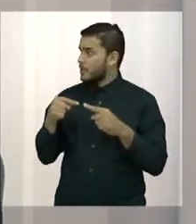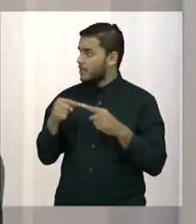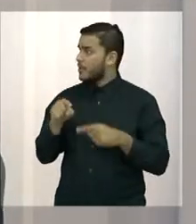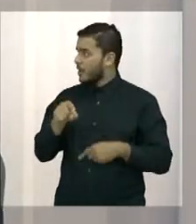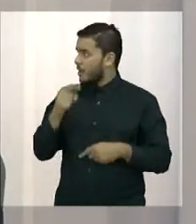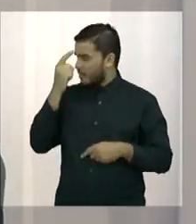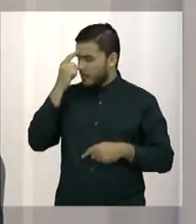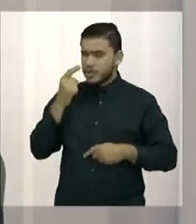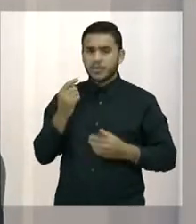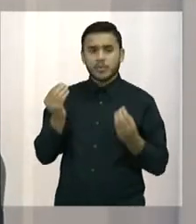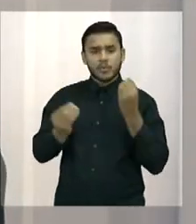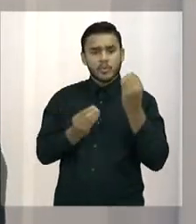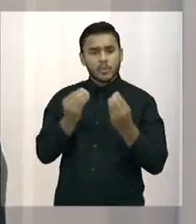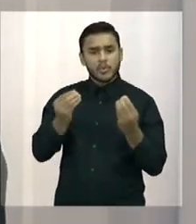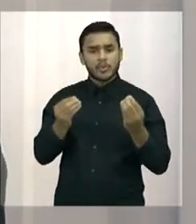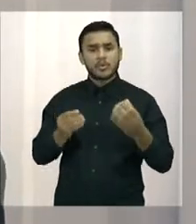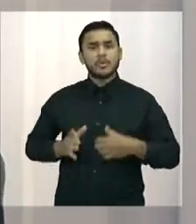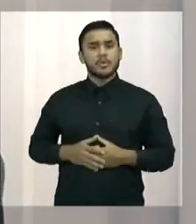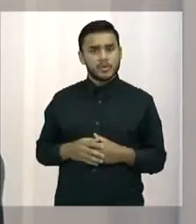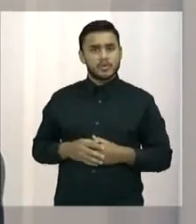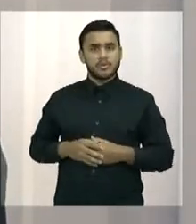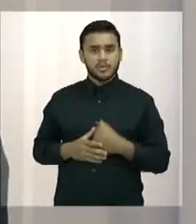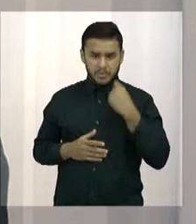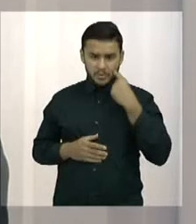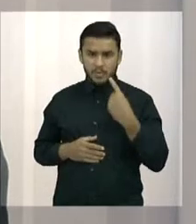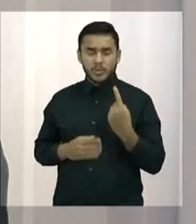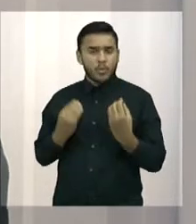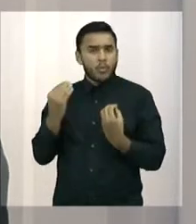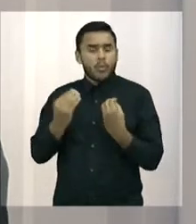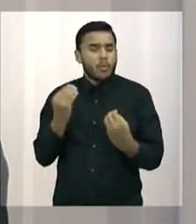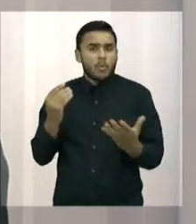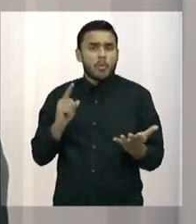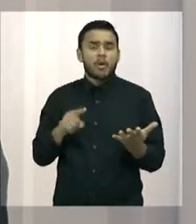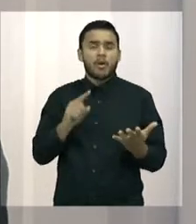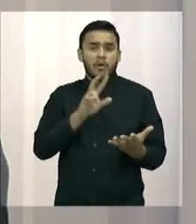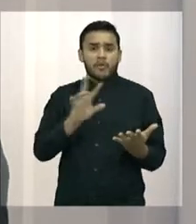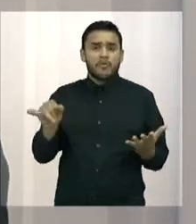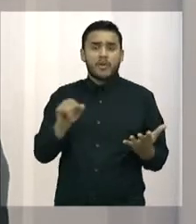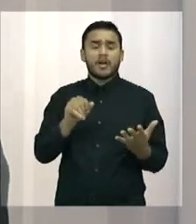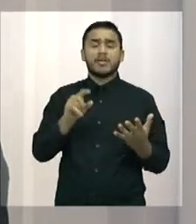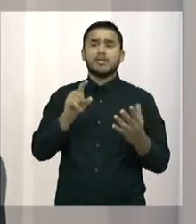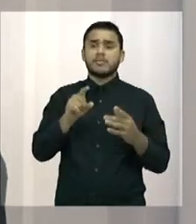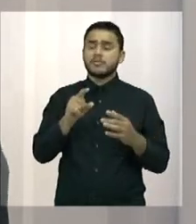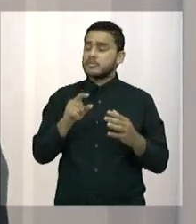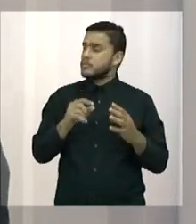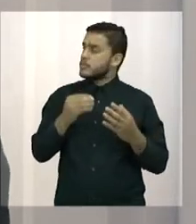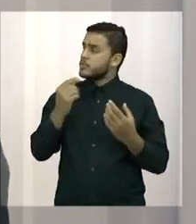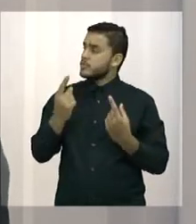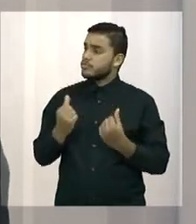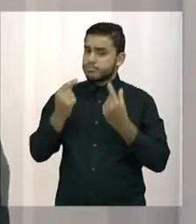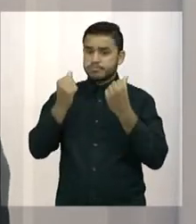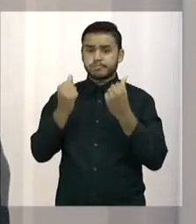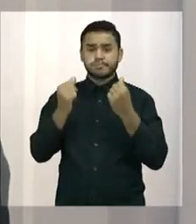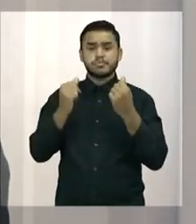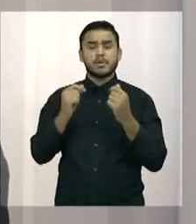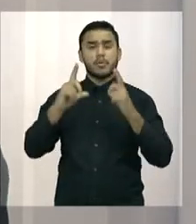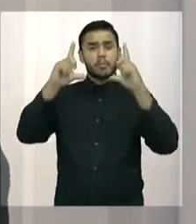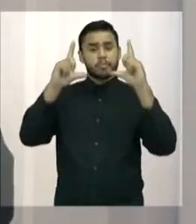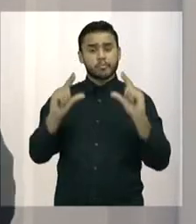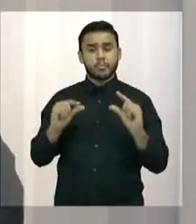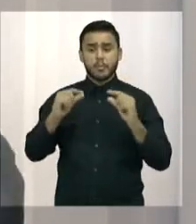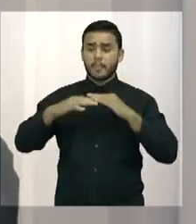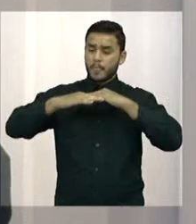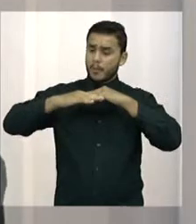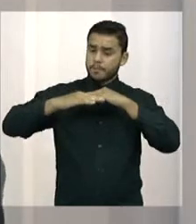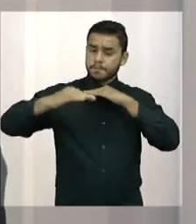a esse tipo de asfalto, a esse tipo de trabalho, porque isso vai diminuir os custos. Exatamente. Um asfalto bom, evidentemente,